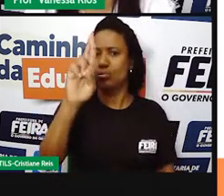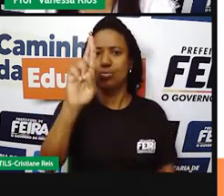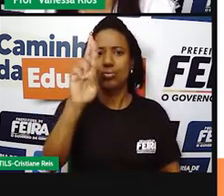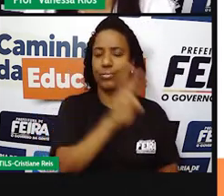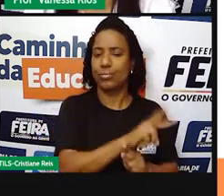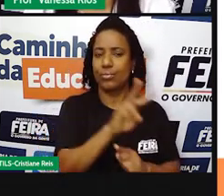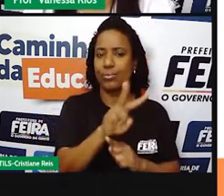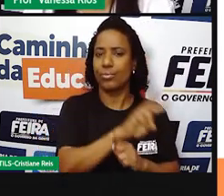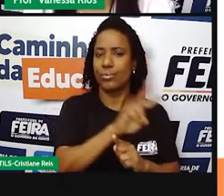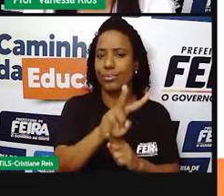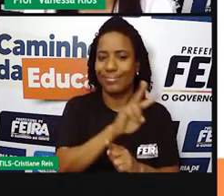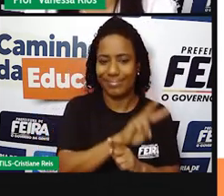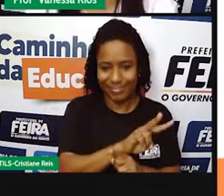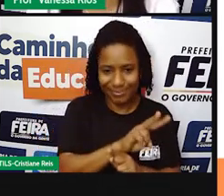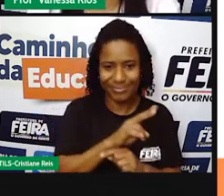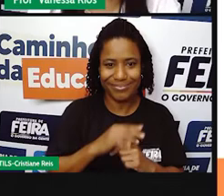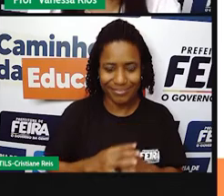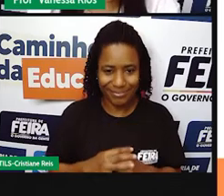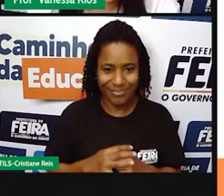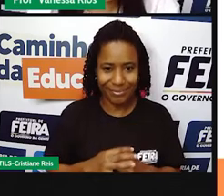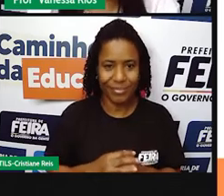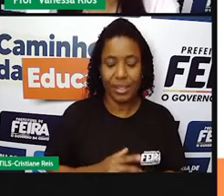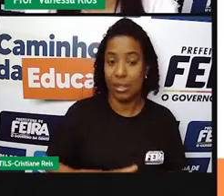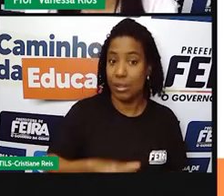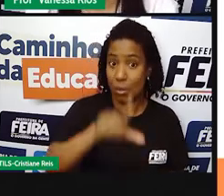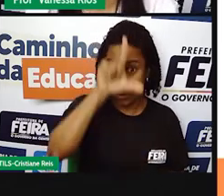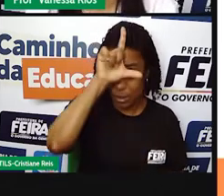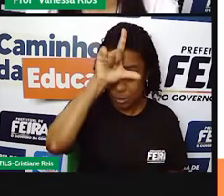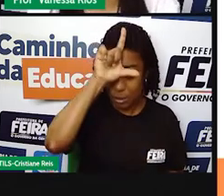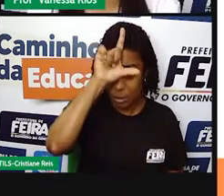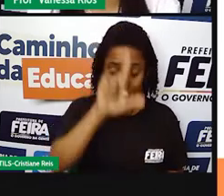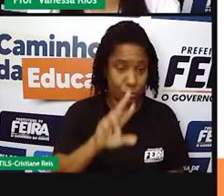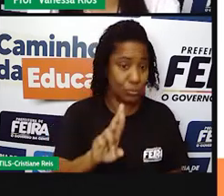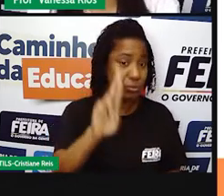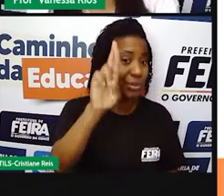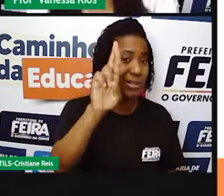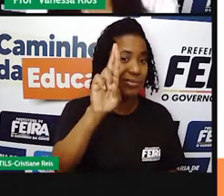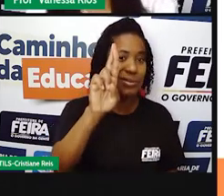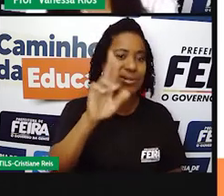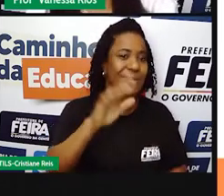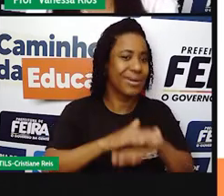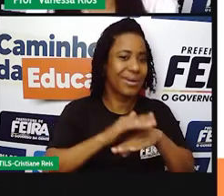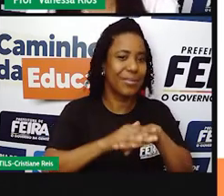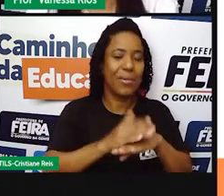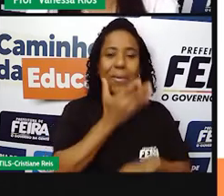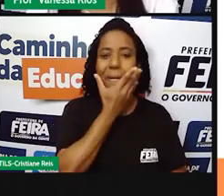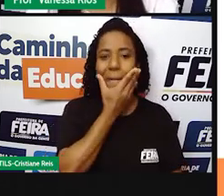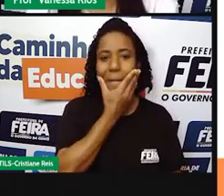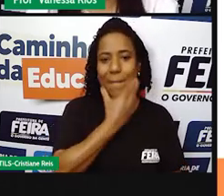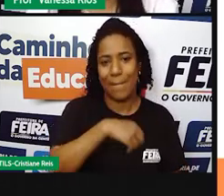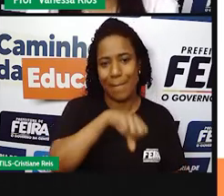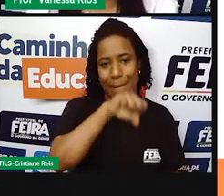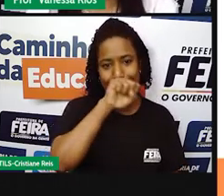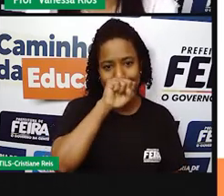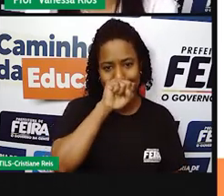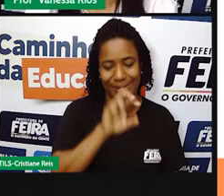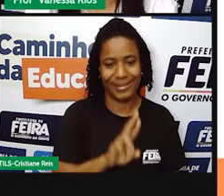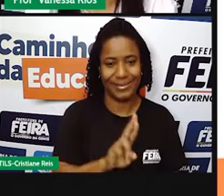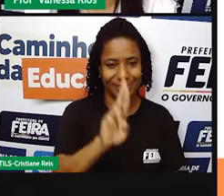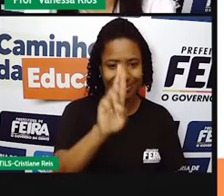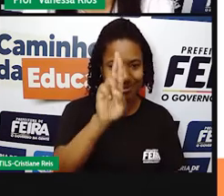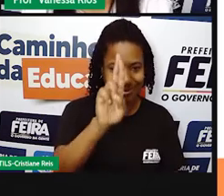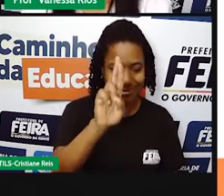a liderança daquele grupo era aí coordenado por um homem, né? O patriarca, o pai.